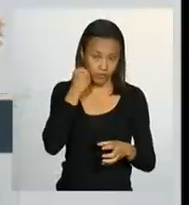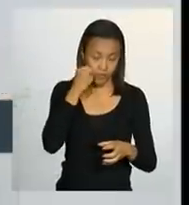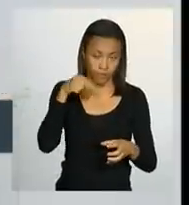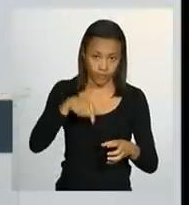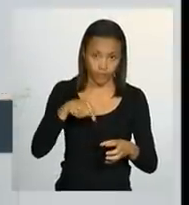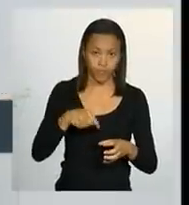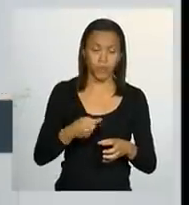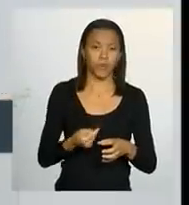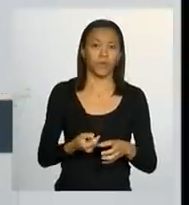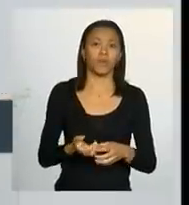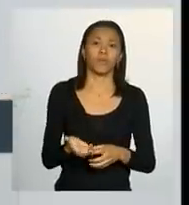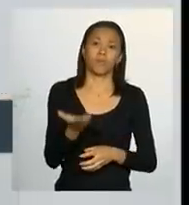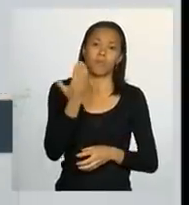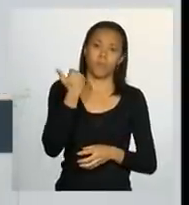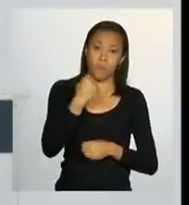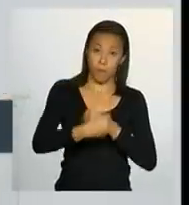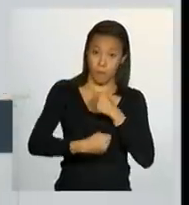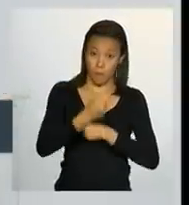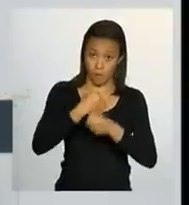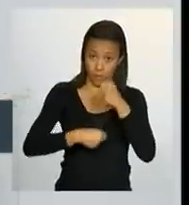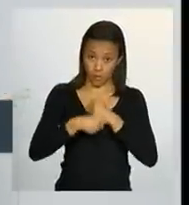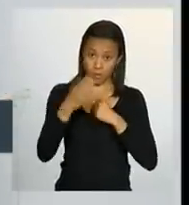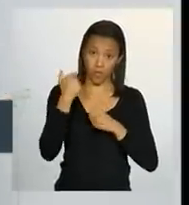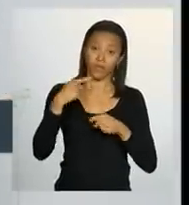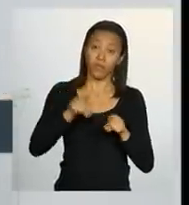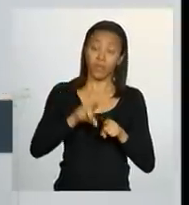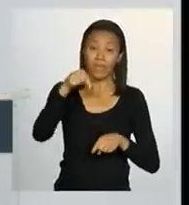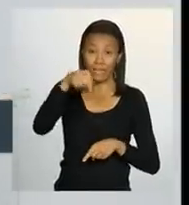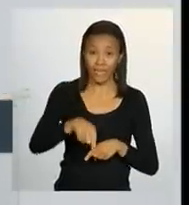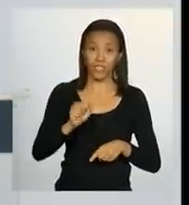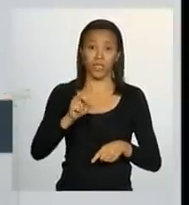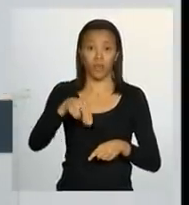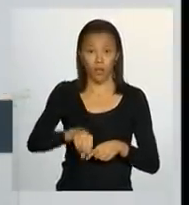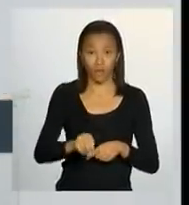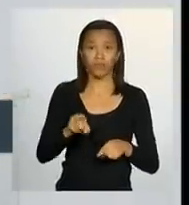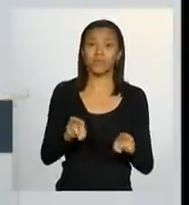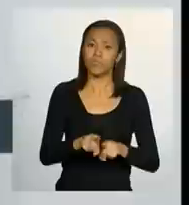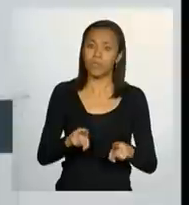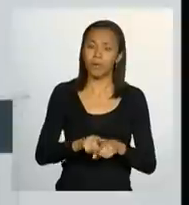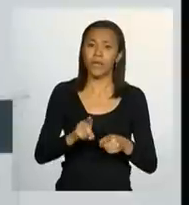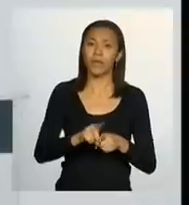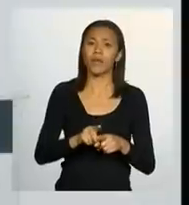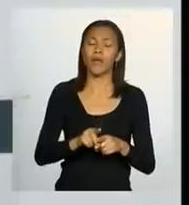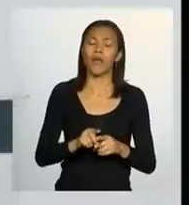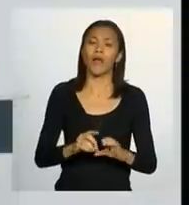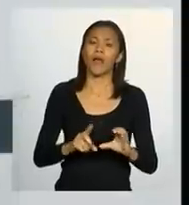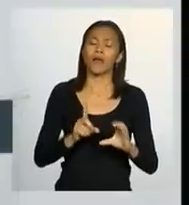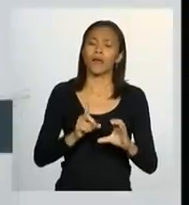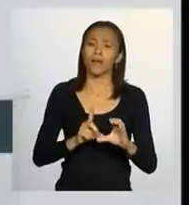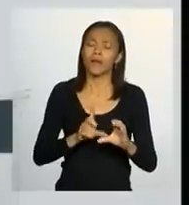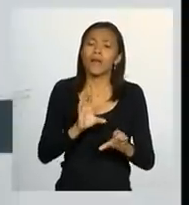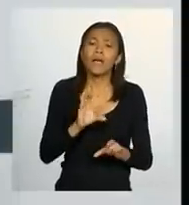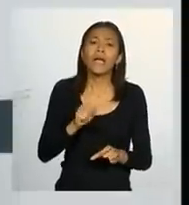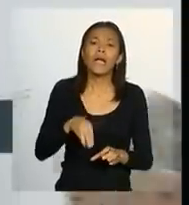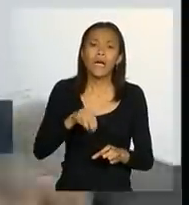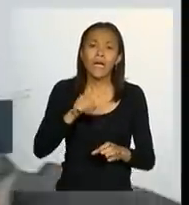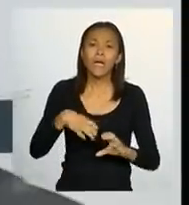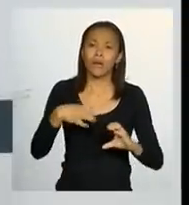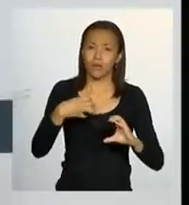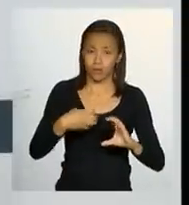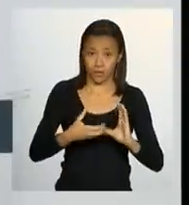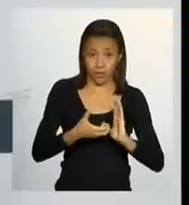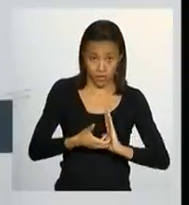no ano passado e neste ano, e a Câmara também, e eu acho que, neste momento, o ministro Fernando